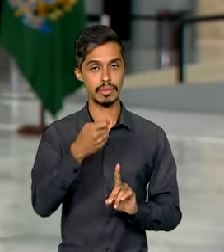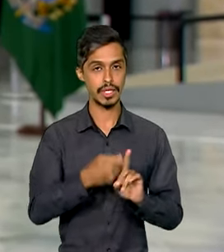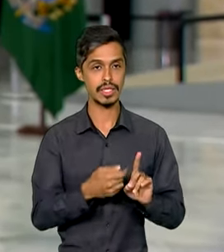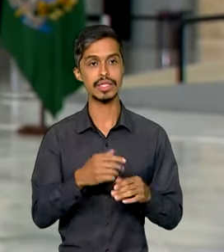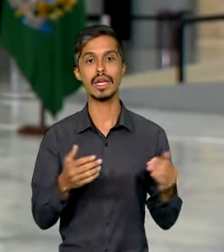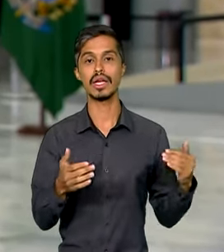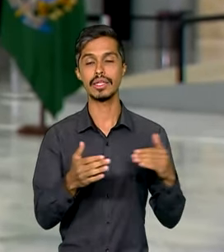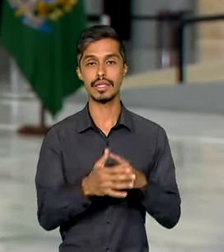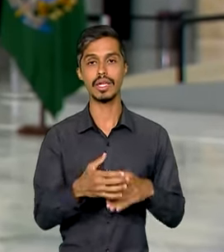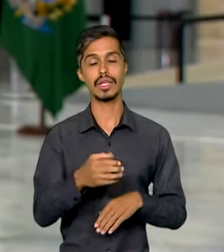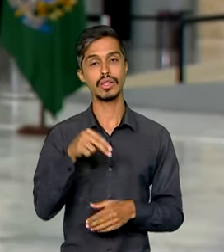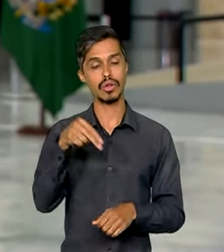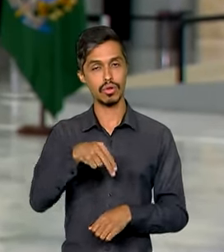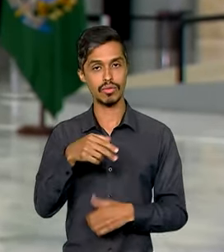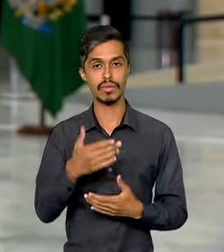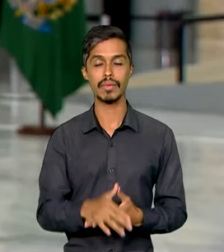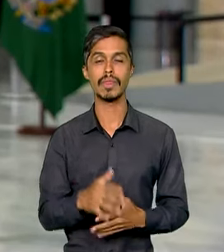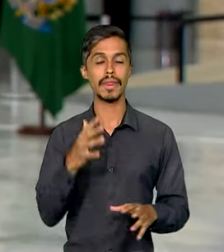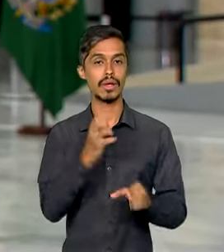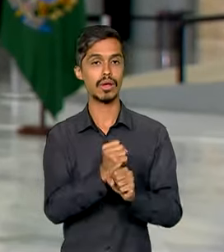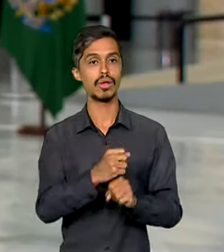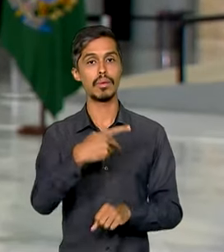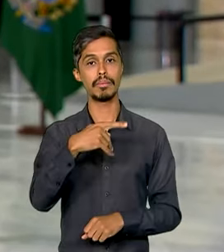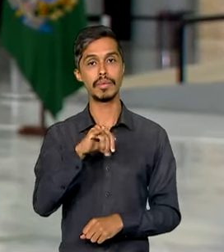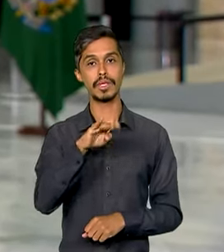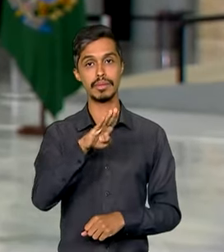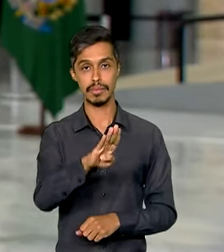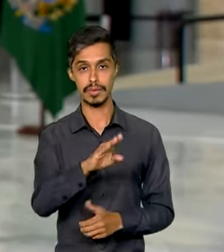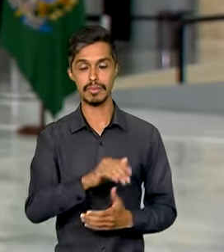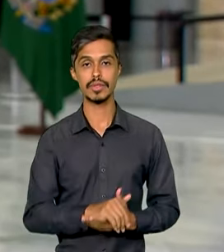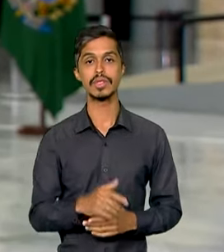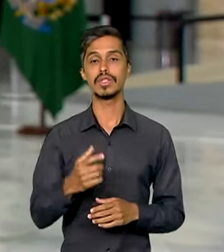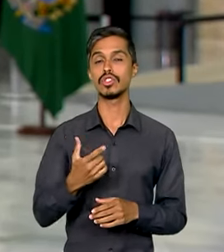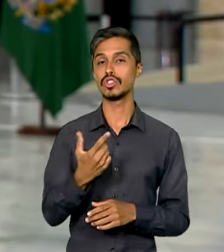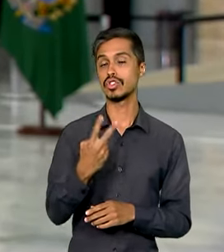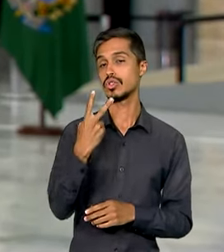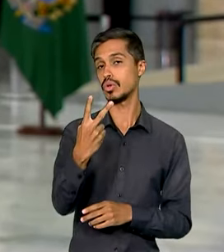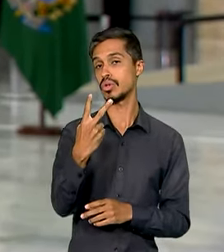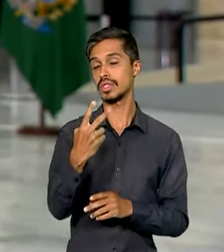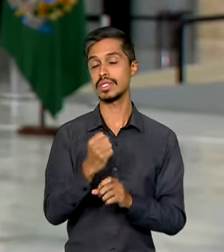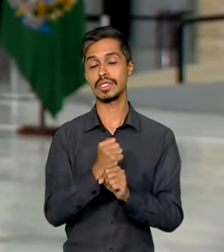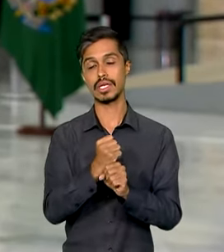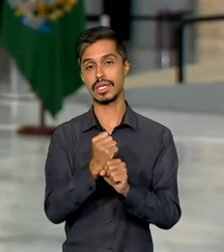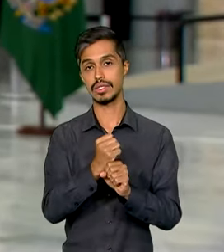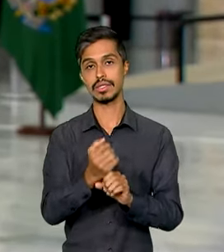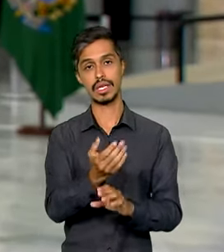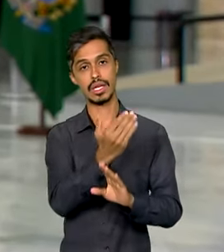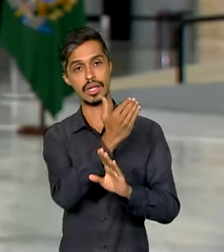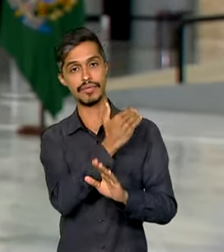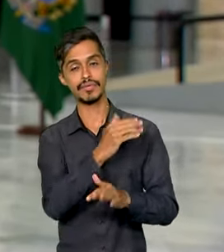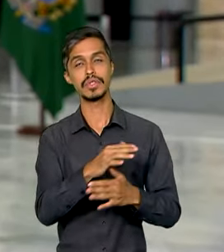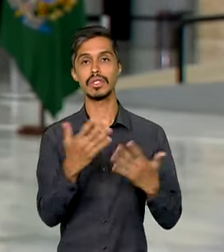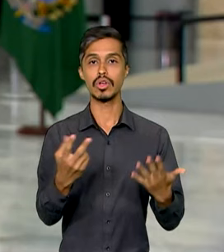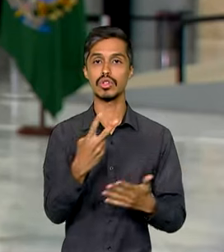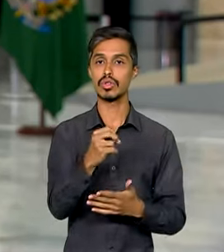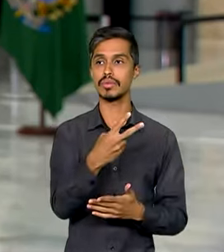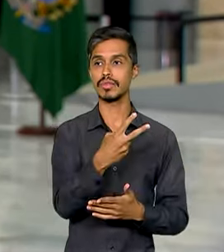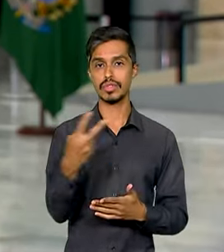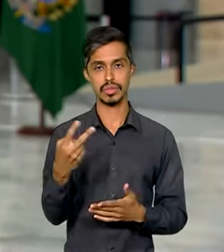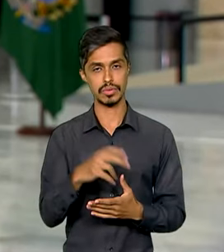somado à variação do Produto Interno Bruto, PIB, de dois anos antes, neste caso, de 2022.